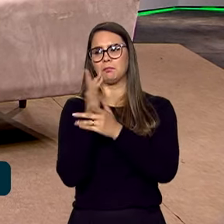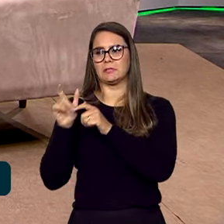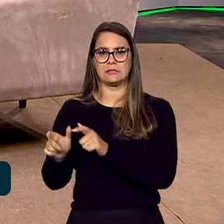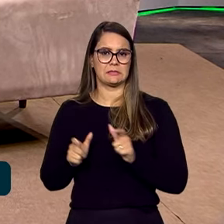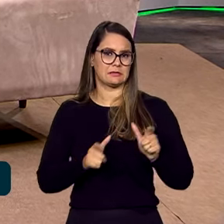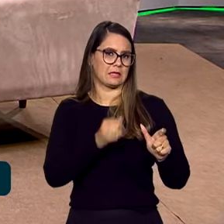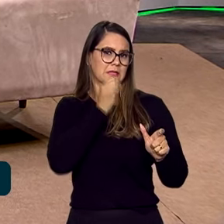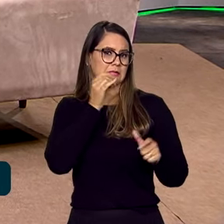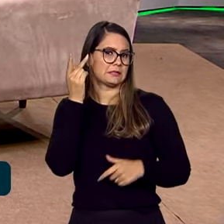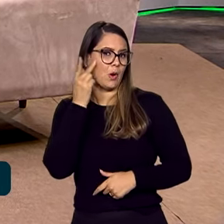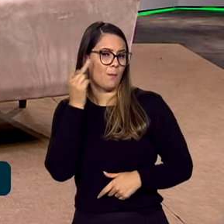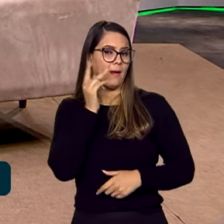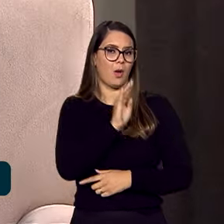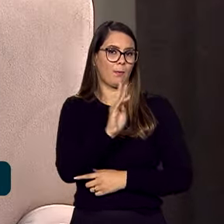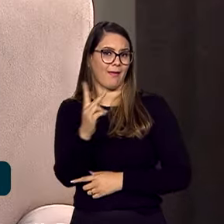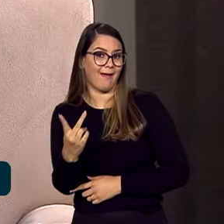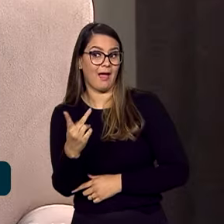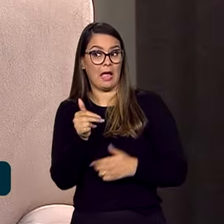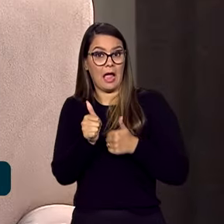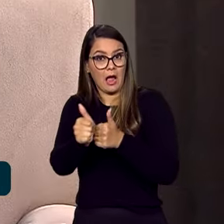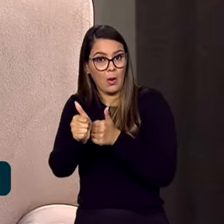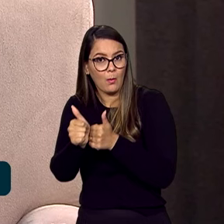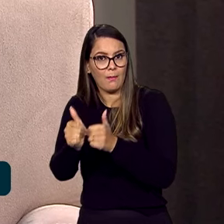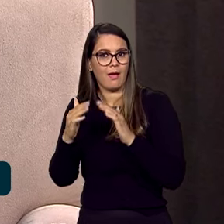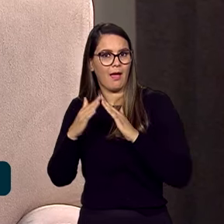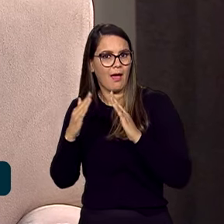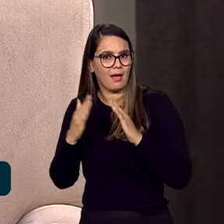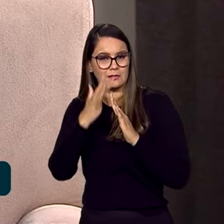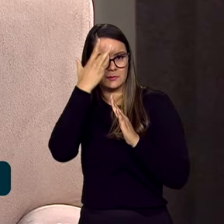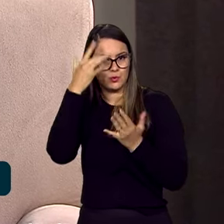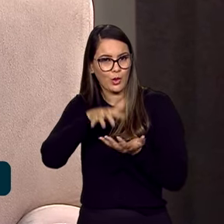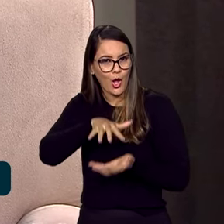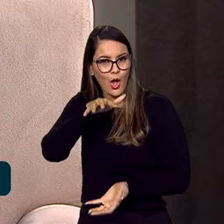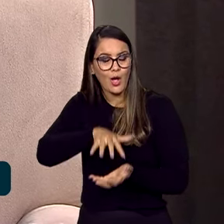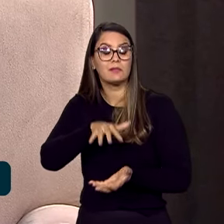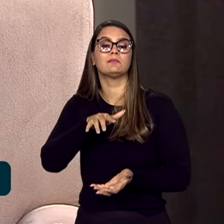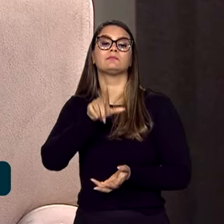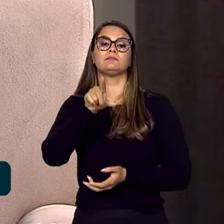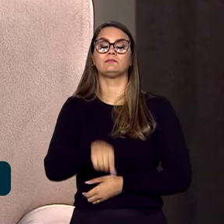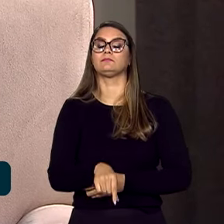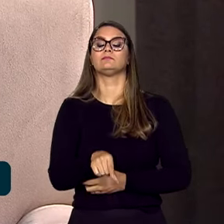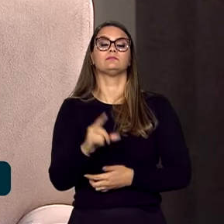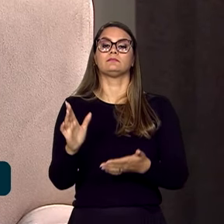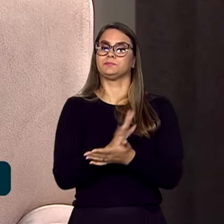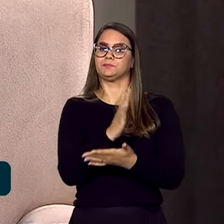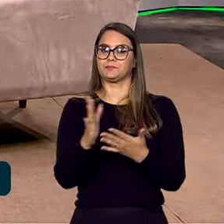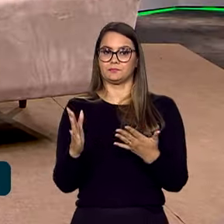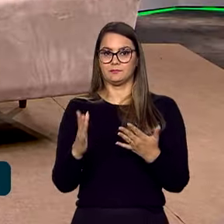como São Paulo, Belo Horizonte, de acompanhamento domiciliar de pessoas idosas, que são alguns